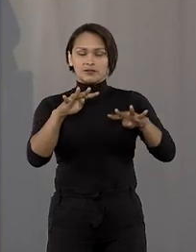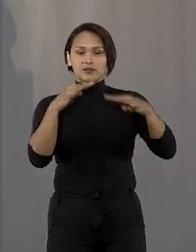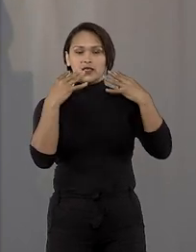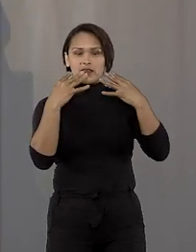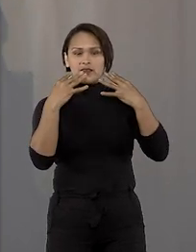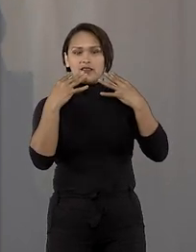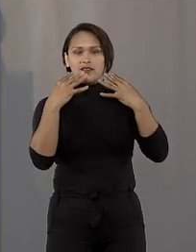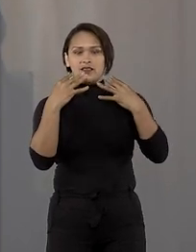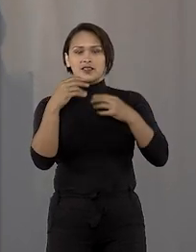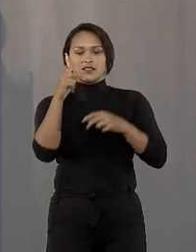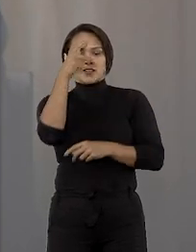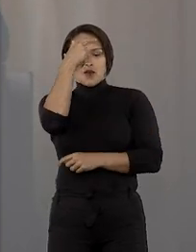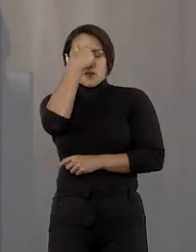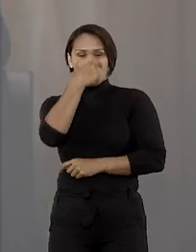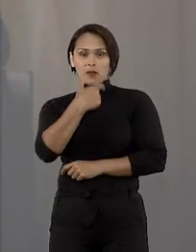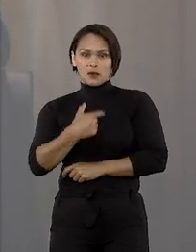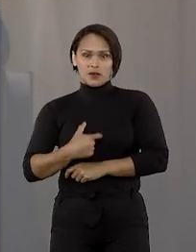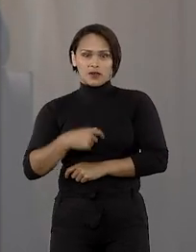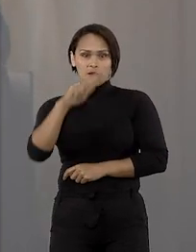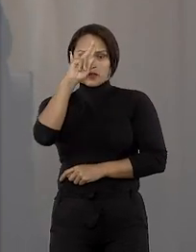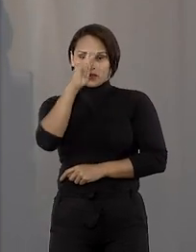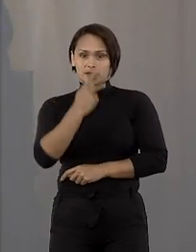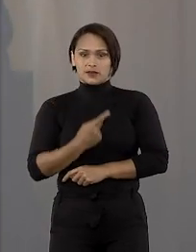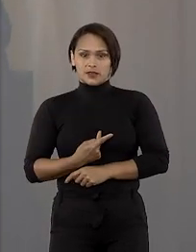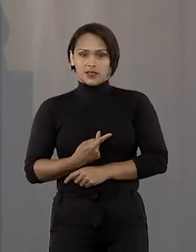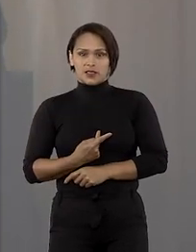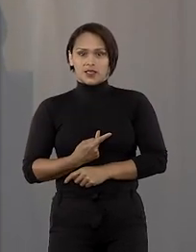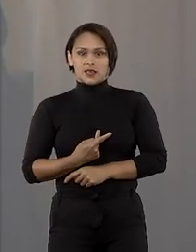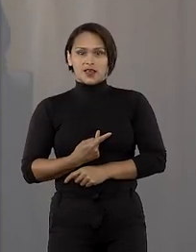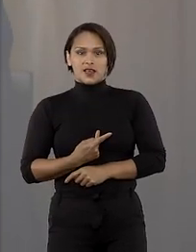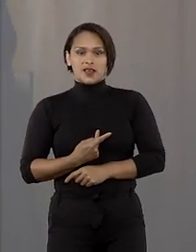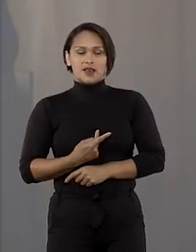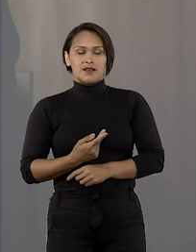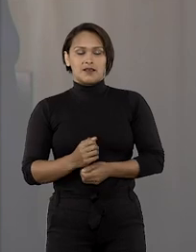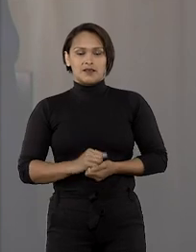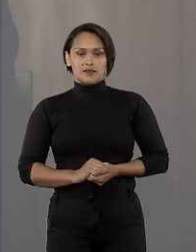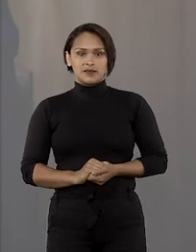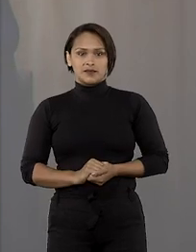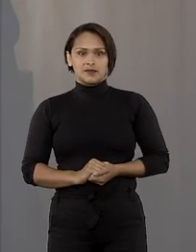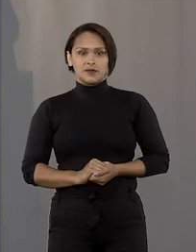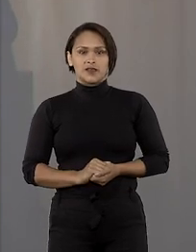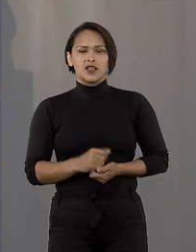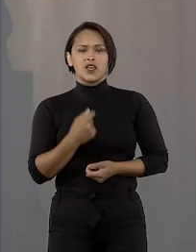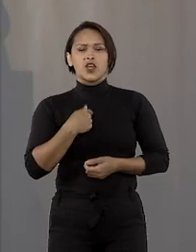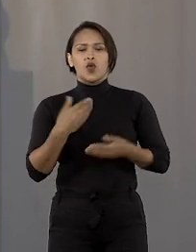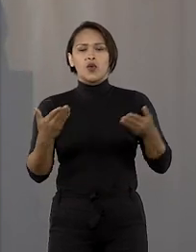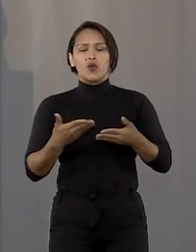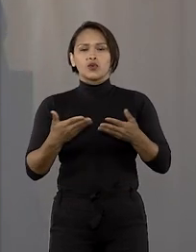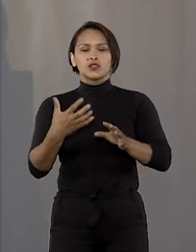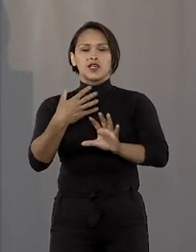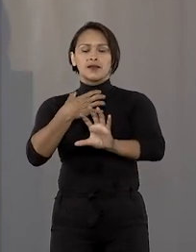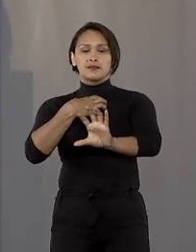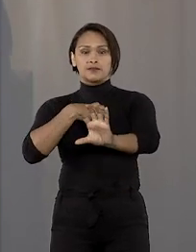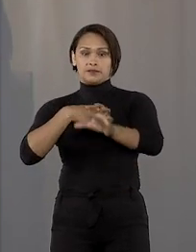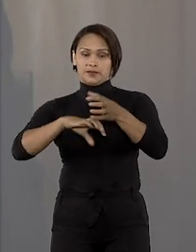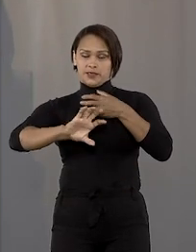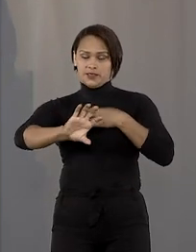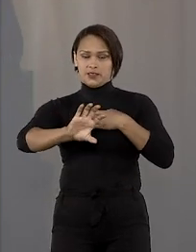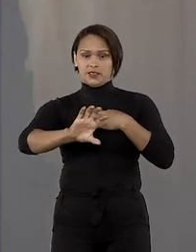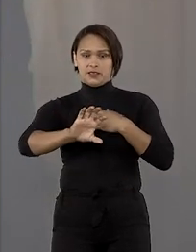atenção humanística, a atenção humanitária, que se chama hoje de